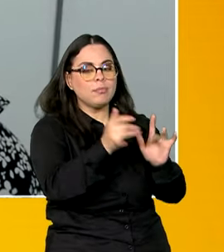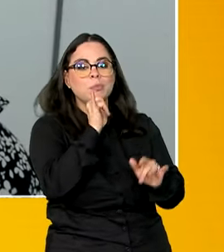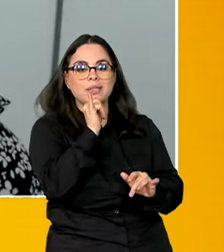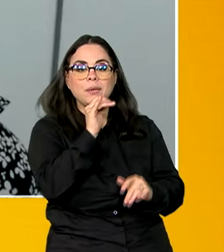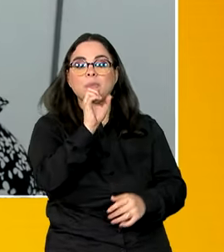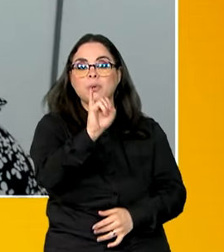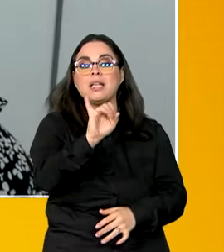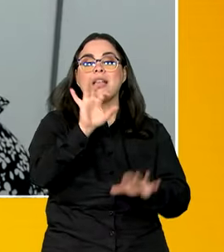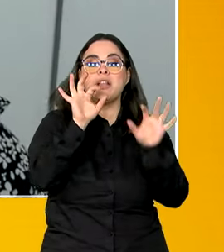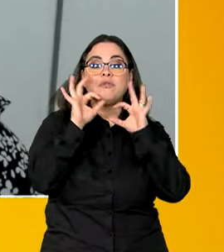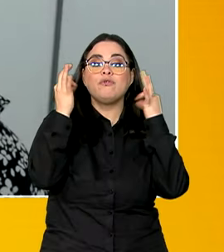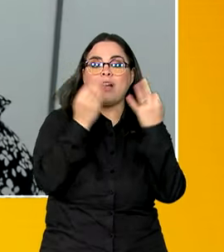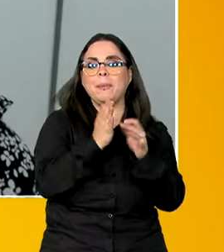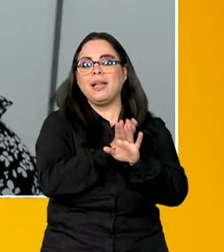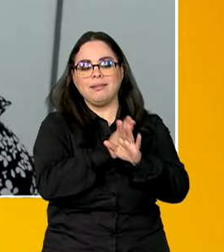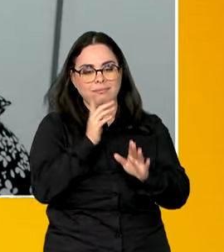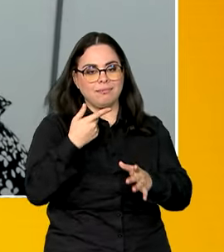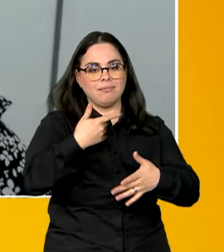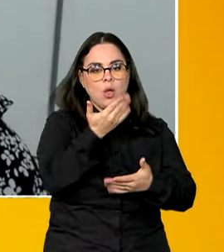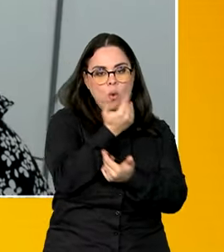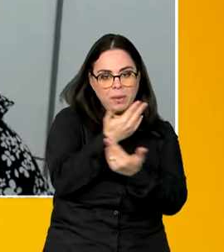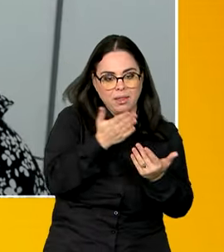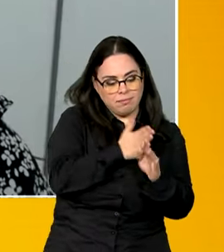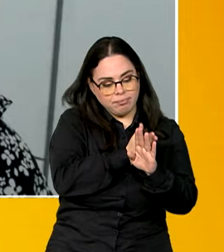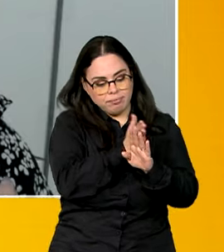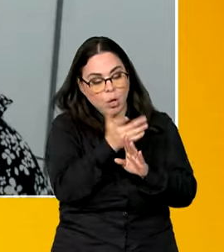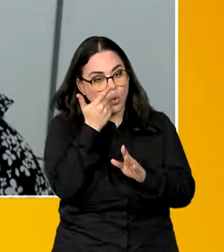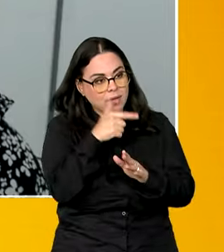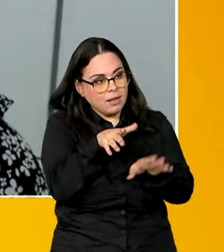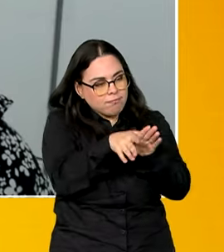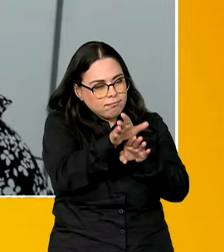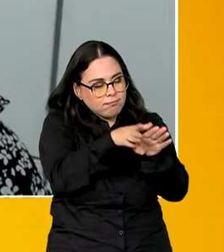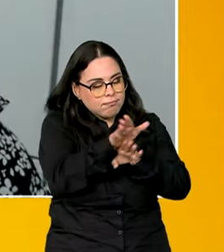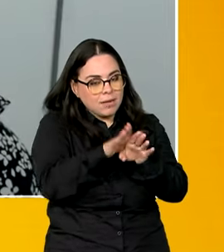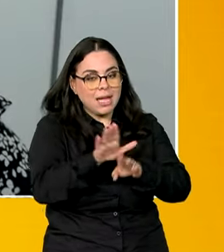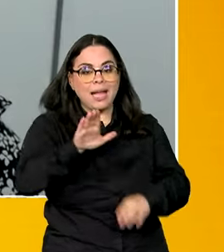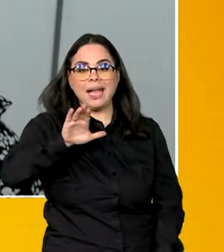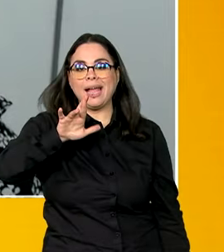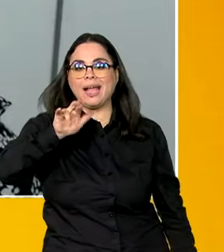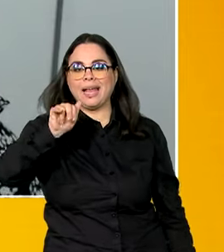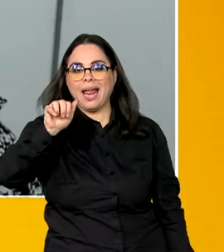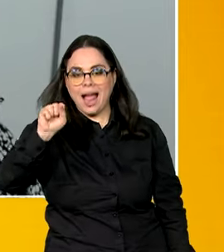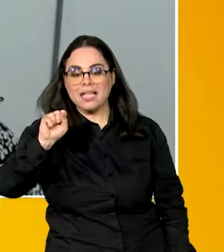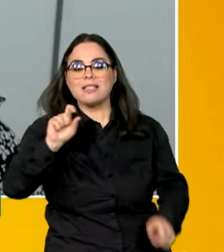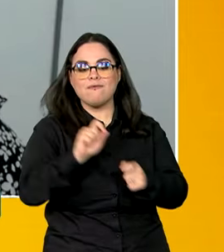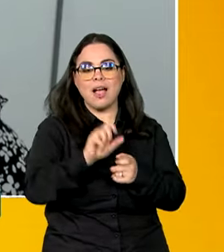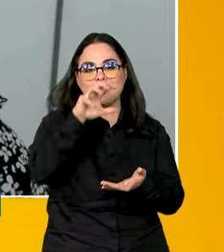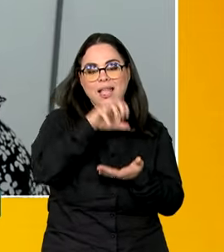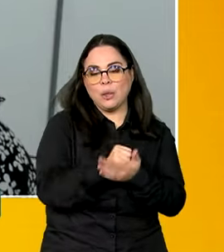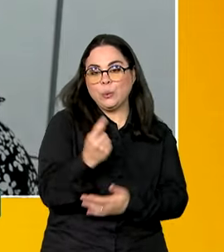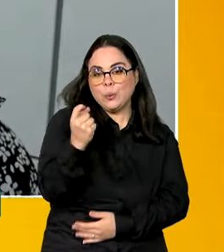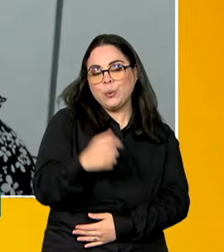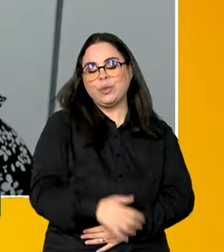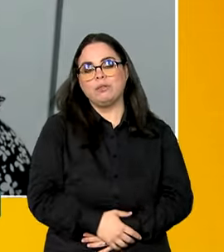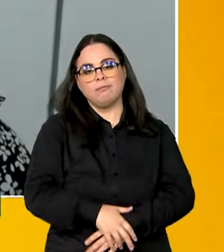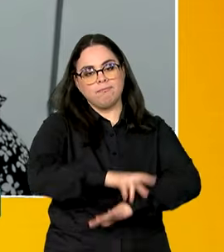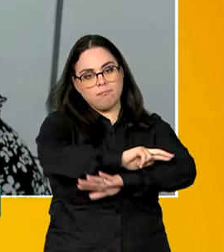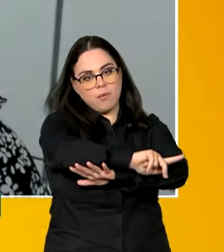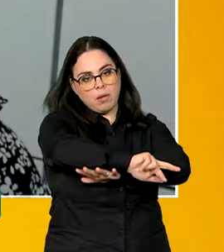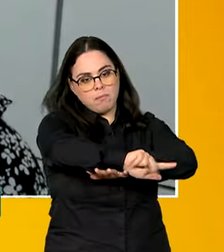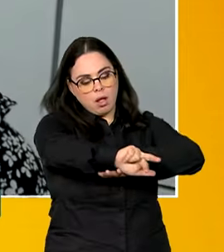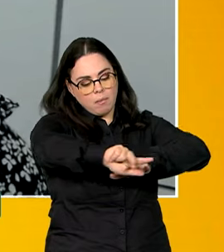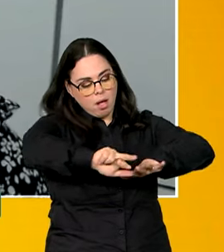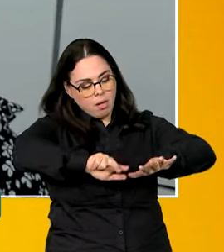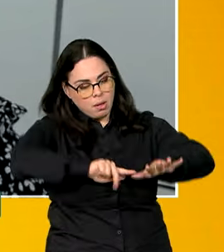das famílias para um CRAS da região, para fazer o cadastro único das famílias, que conseguem fazer alguma